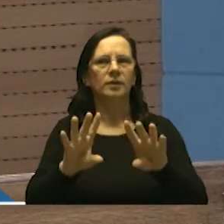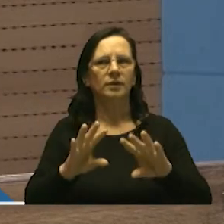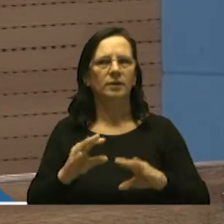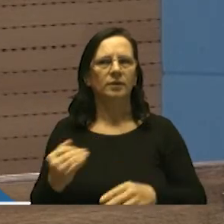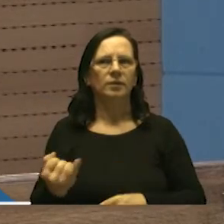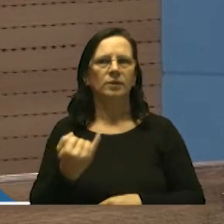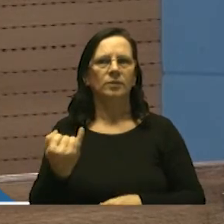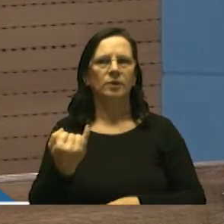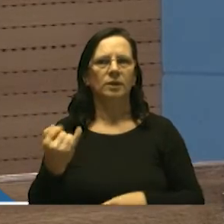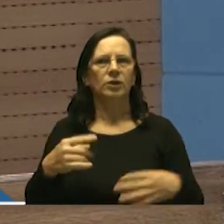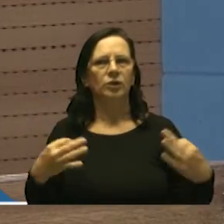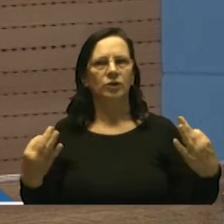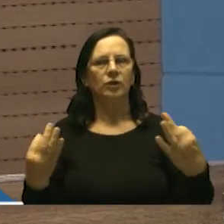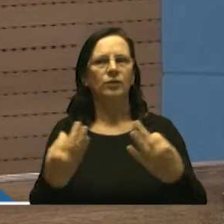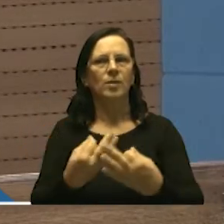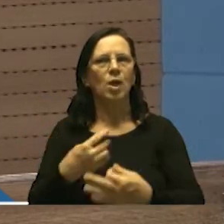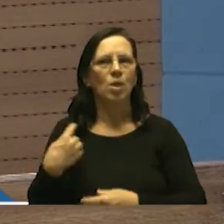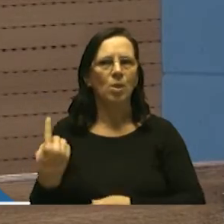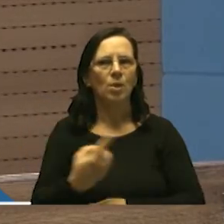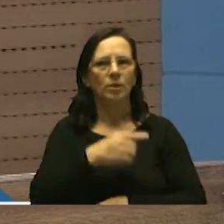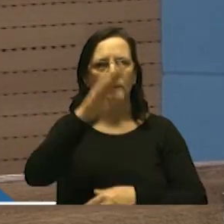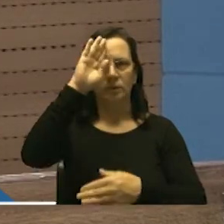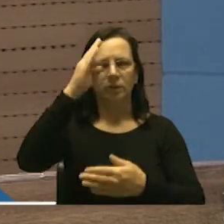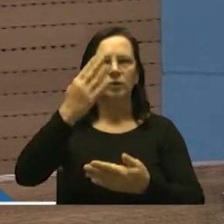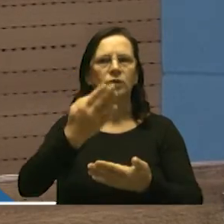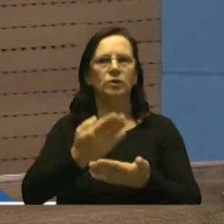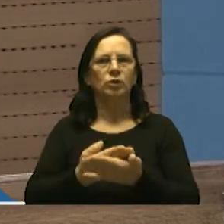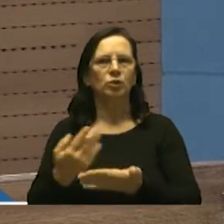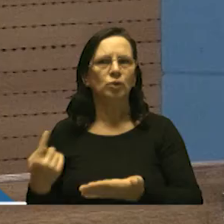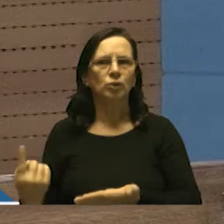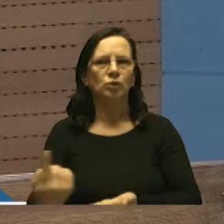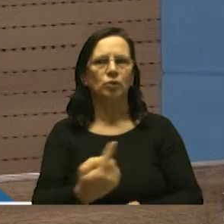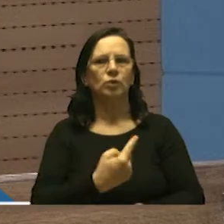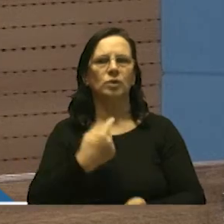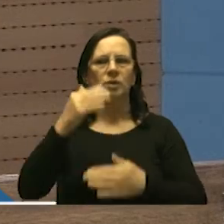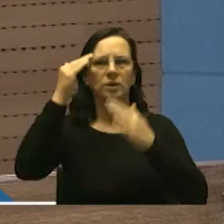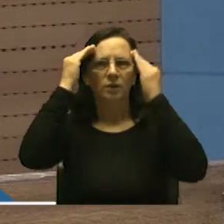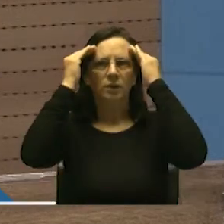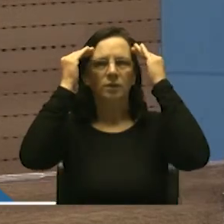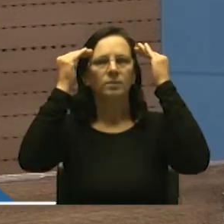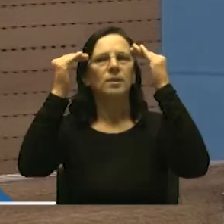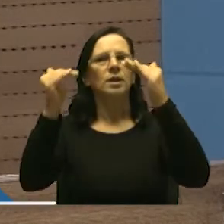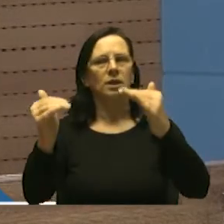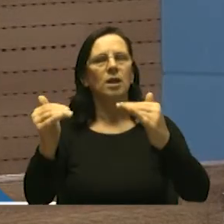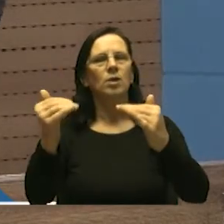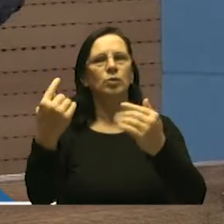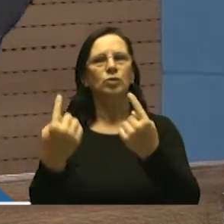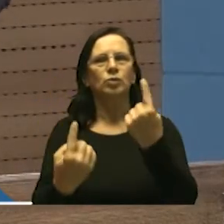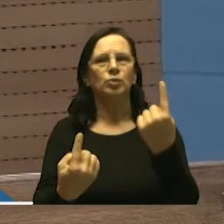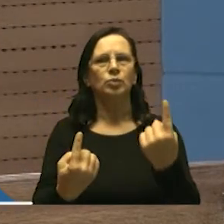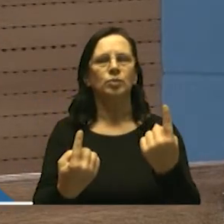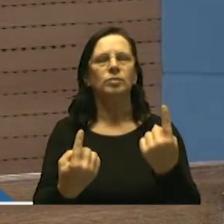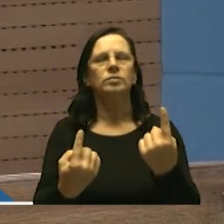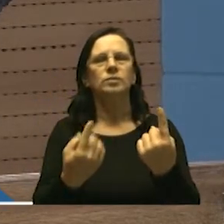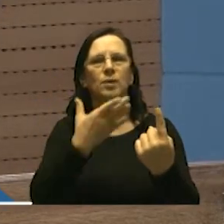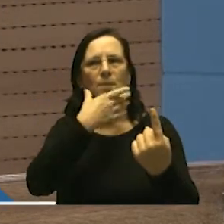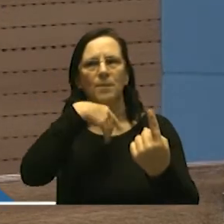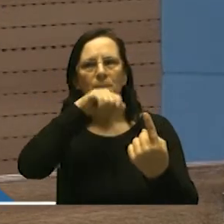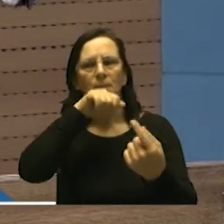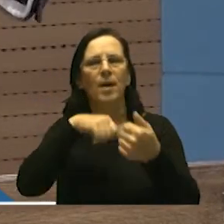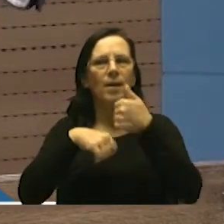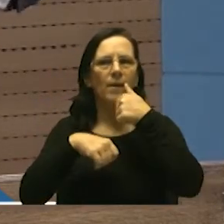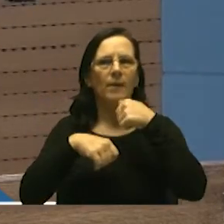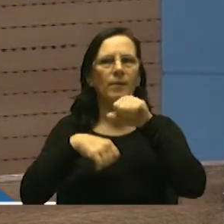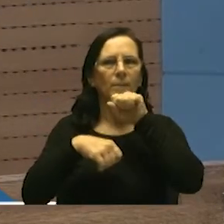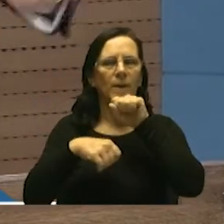que nós vereadores creio todos nós nós vereadores respeitamos muito porque a gente sabe das nossas